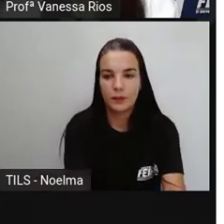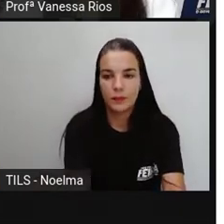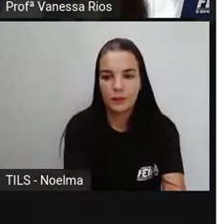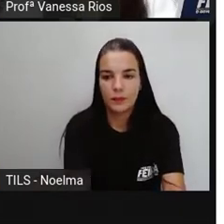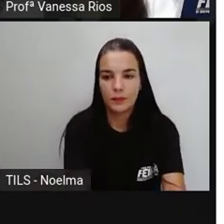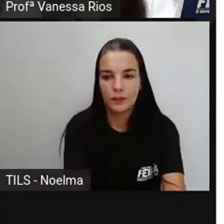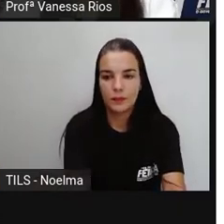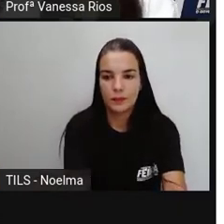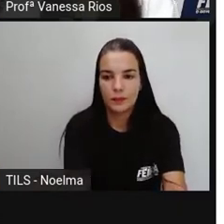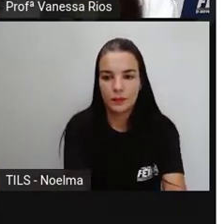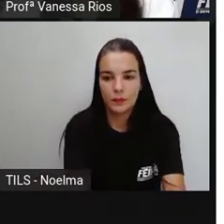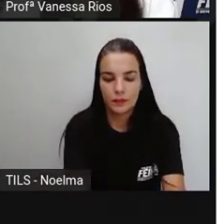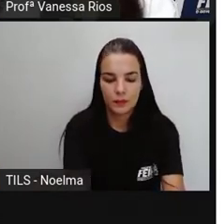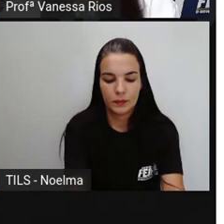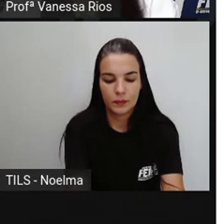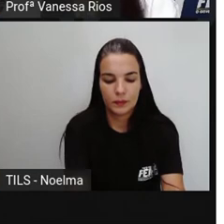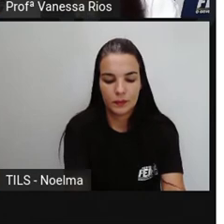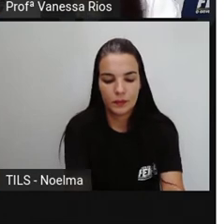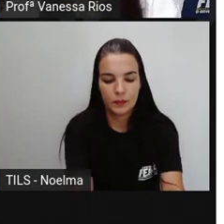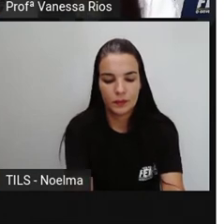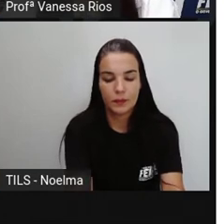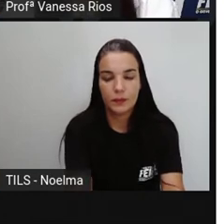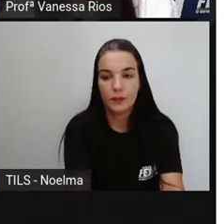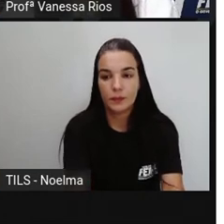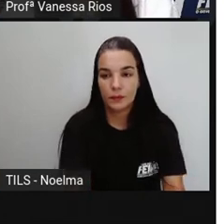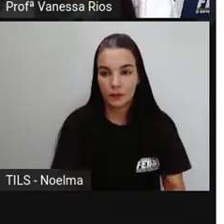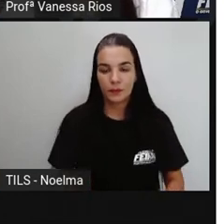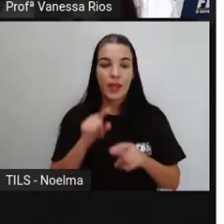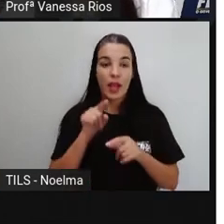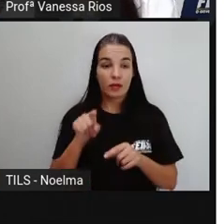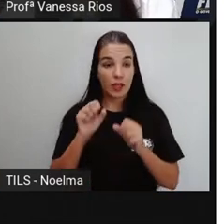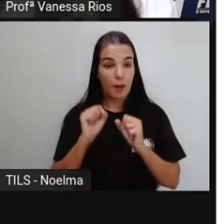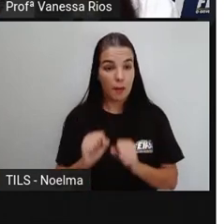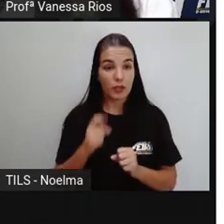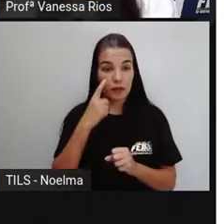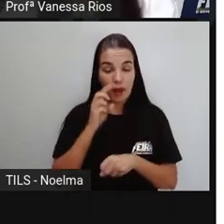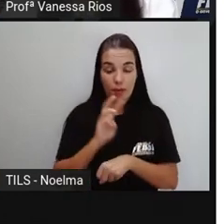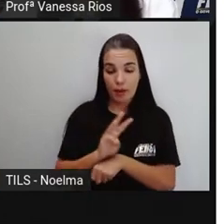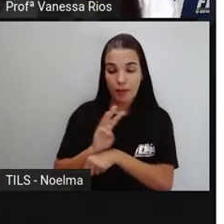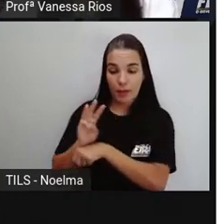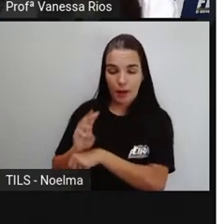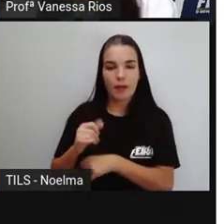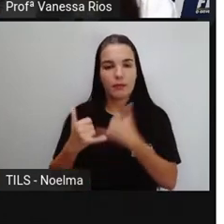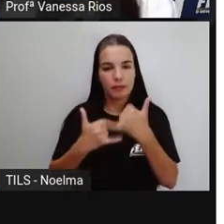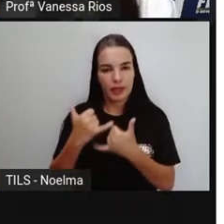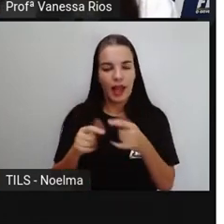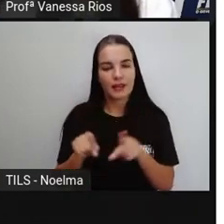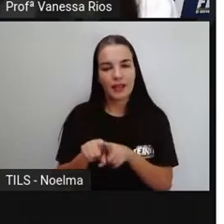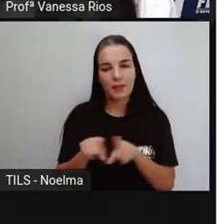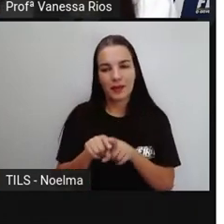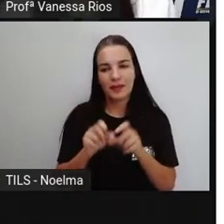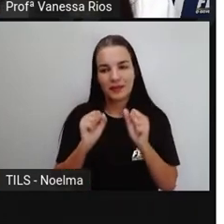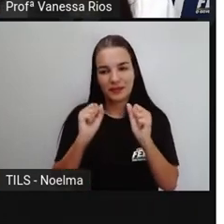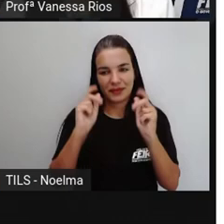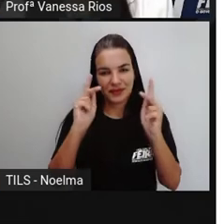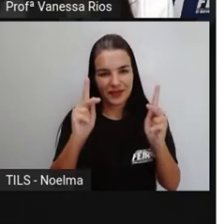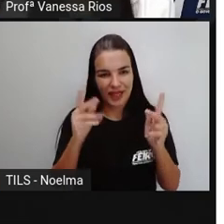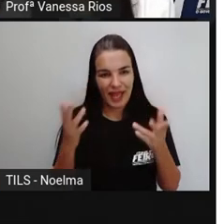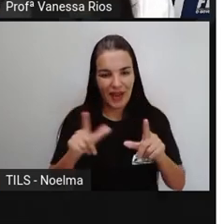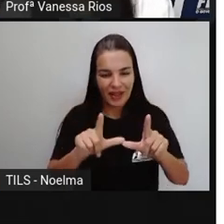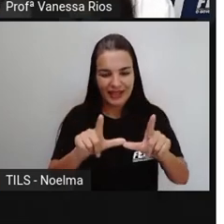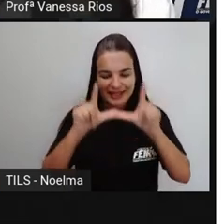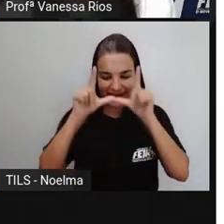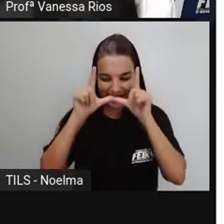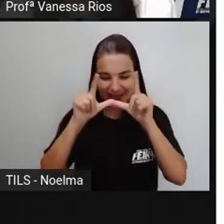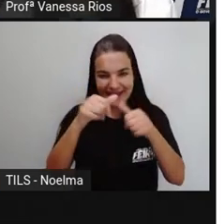que você pode copiar, fazer um print da tela aí. Você pode acessar e jogar também, tá certo? Mas a Pro vai passar agora para a tela